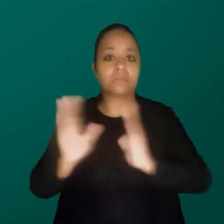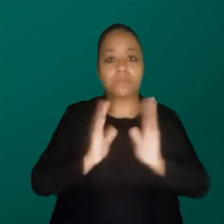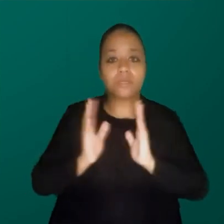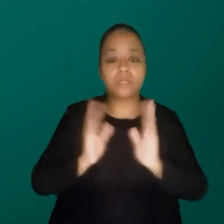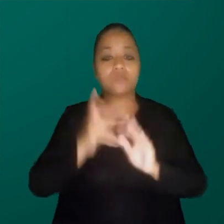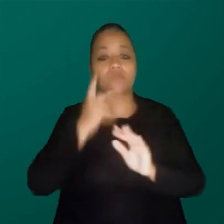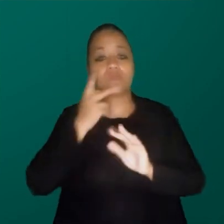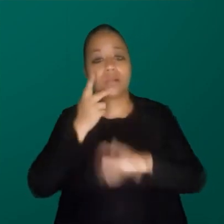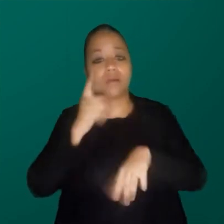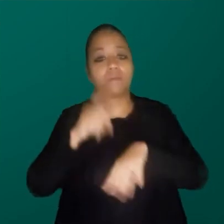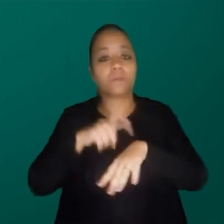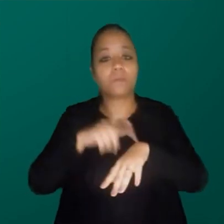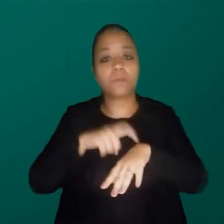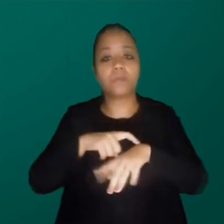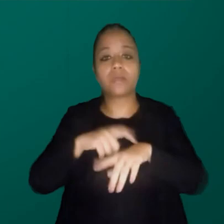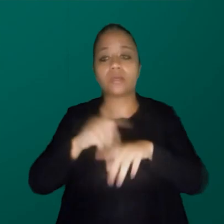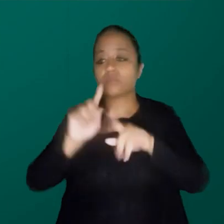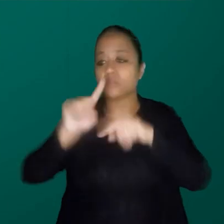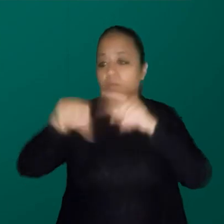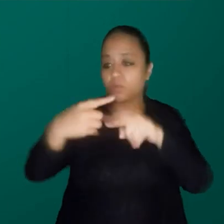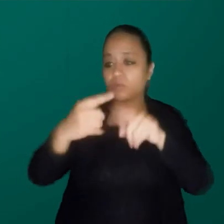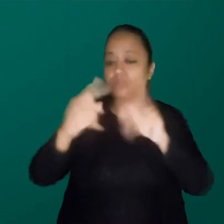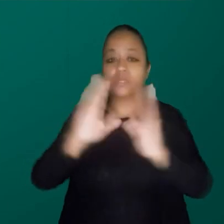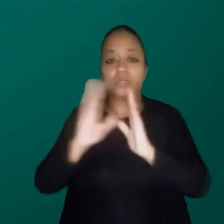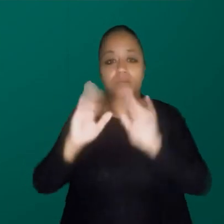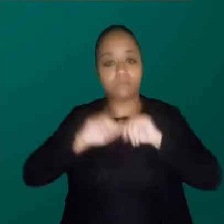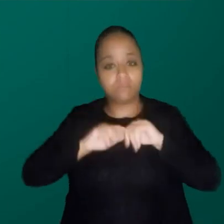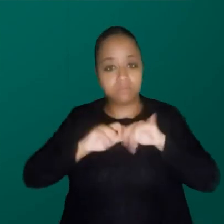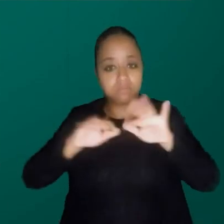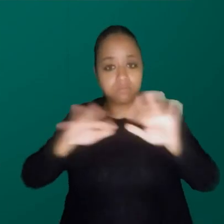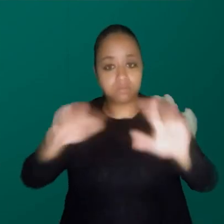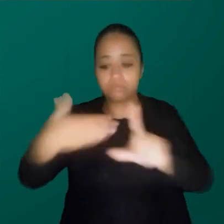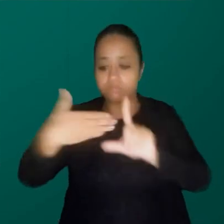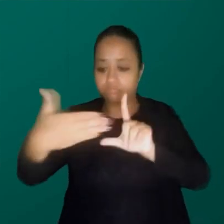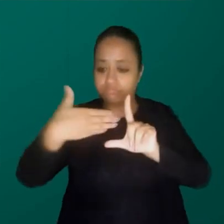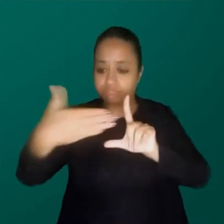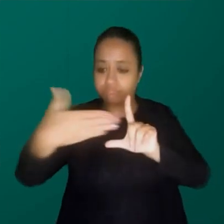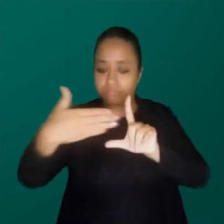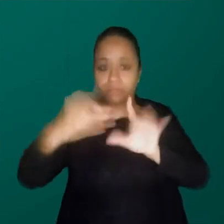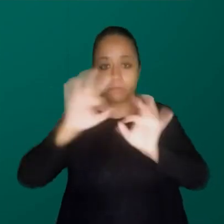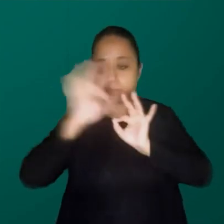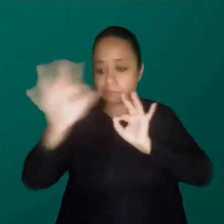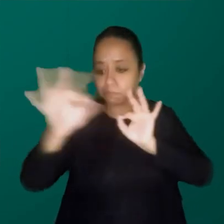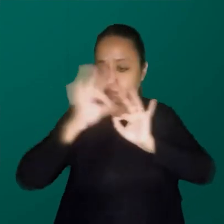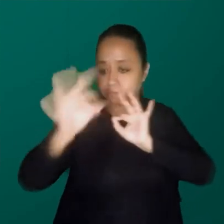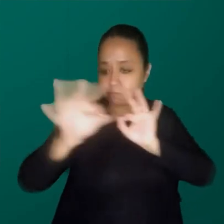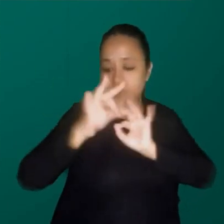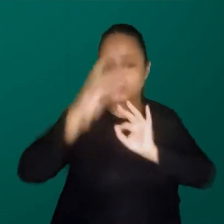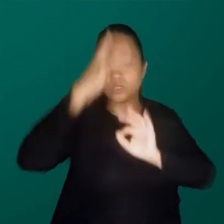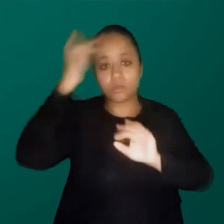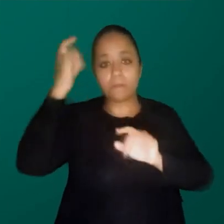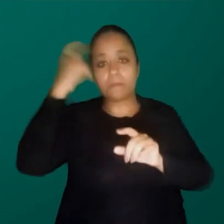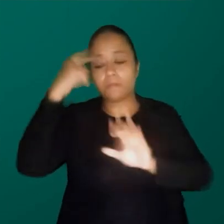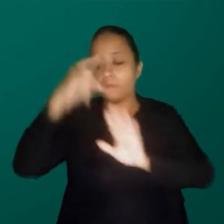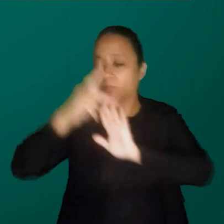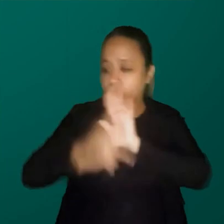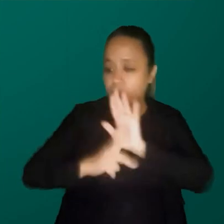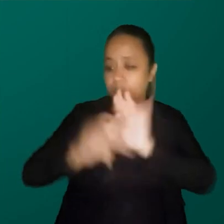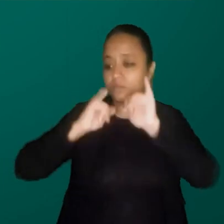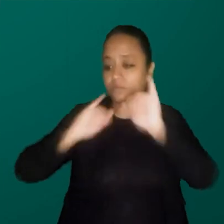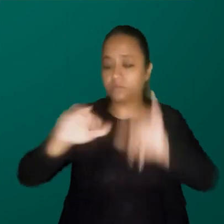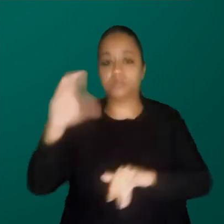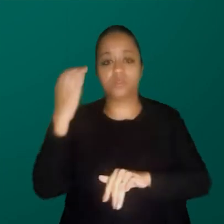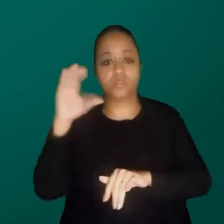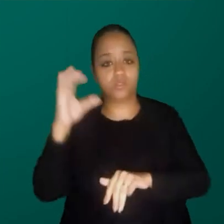pensando aí nesse momento pós-pandemia em que as plataformas digitais se tornaram onipresentes, em que todo mundo pensa projetos de divulgação científica